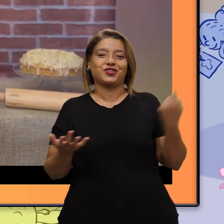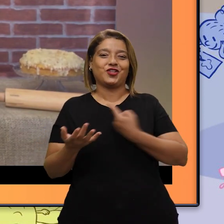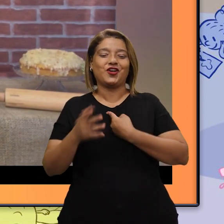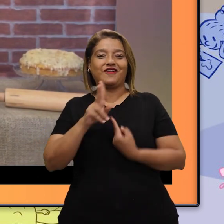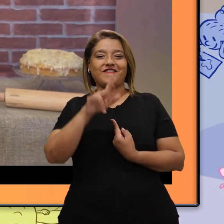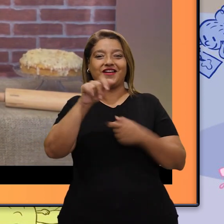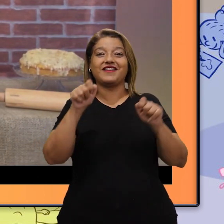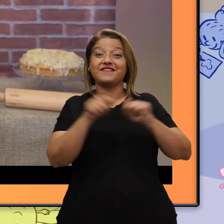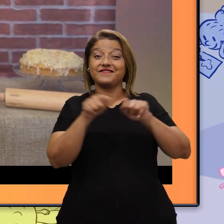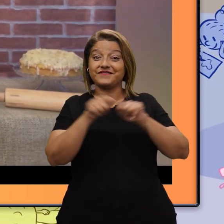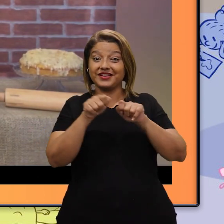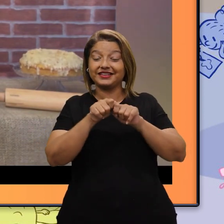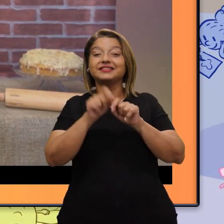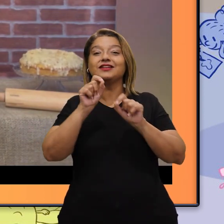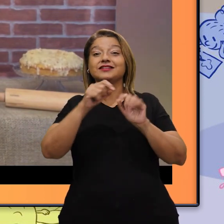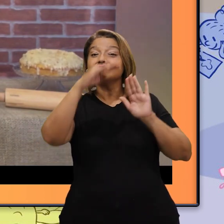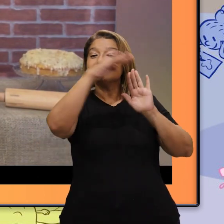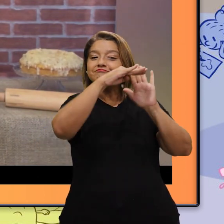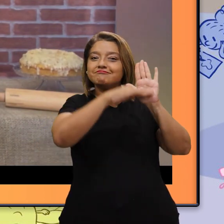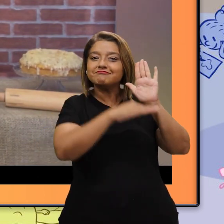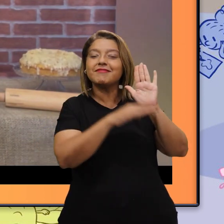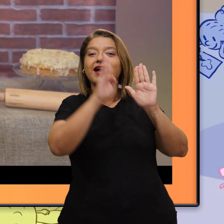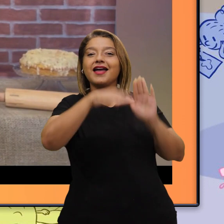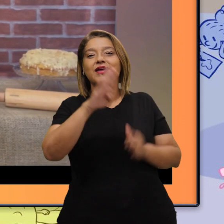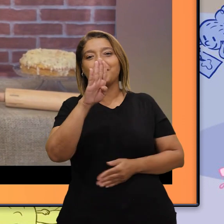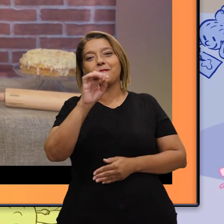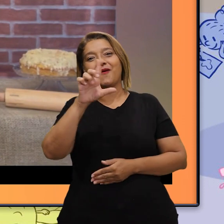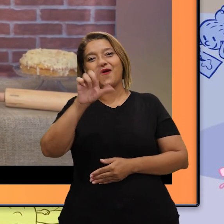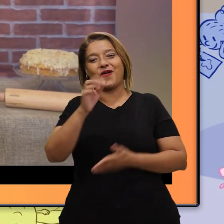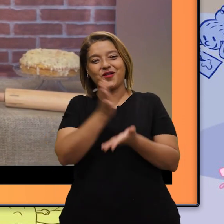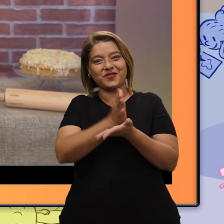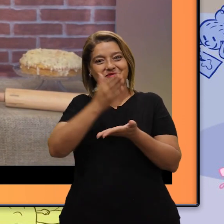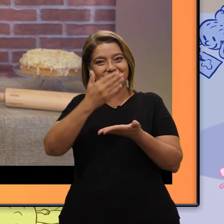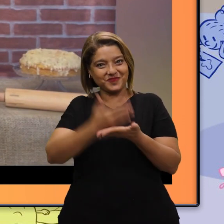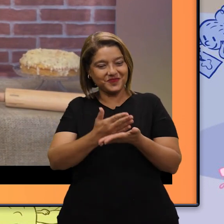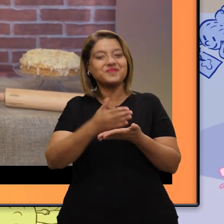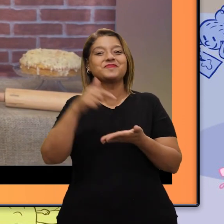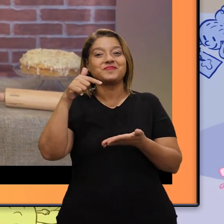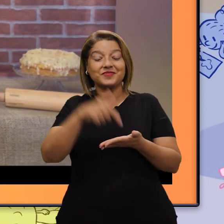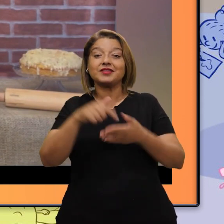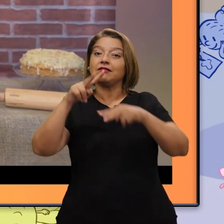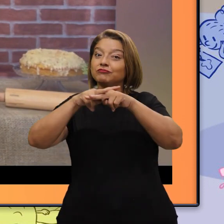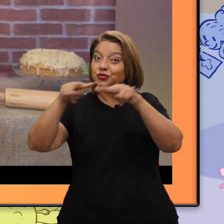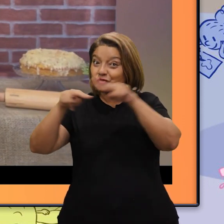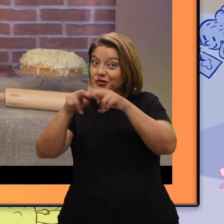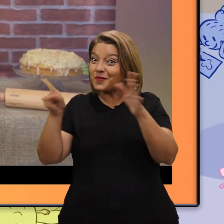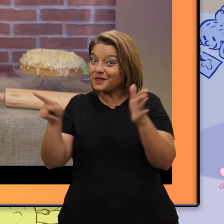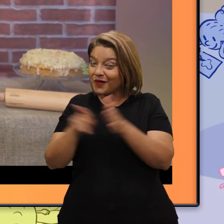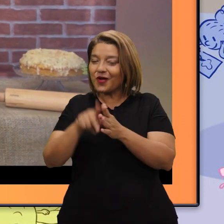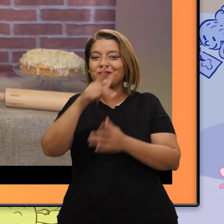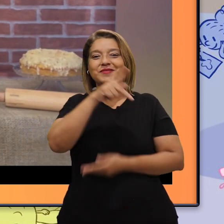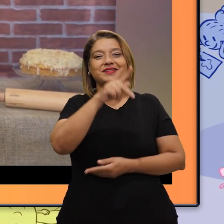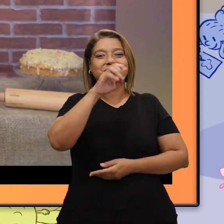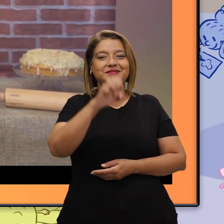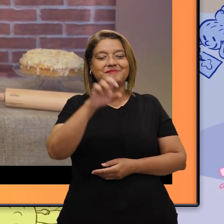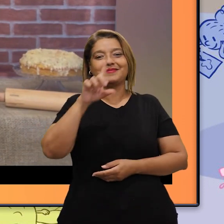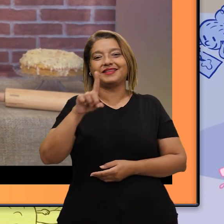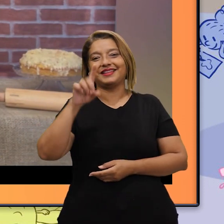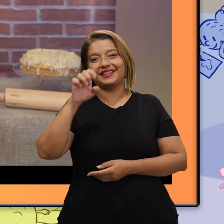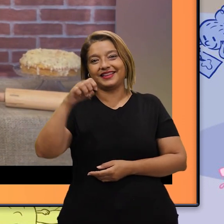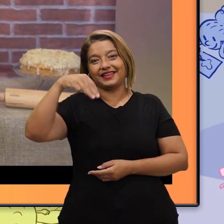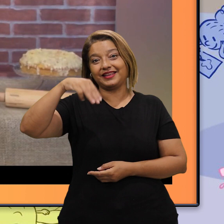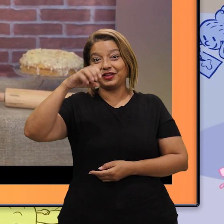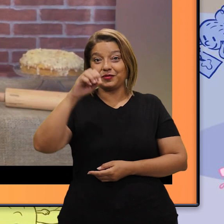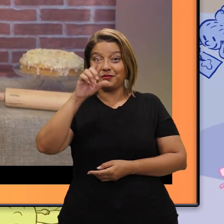uma receita de bolo. Uma receita de bolo junino. O bolo pé de moleque.